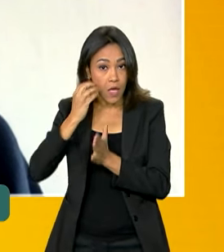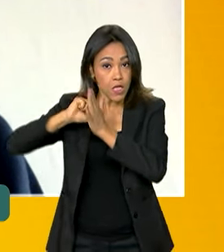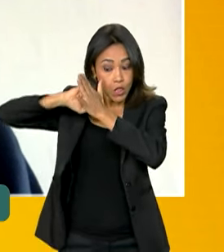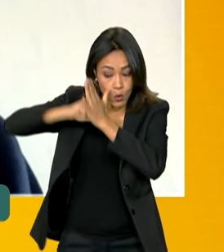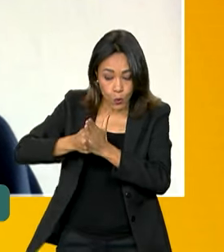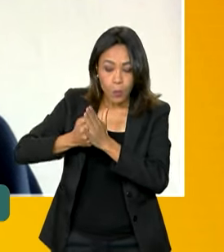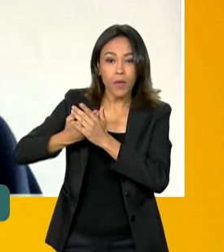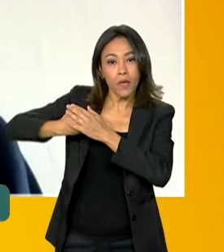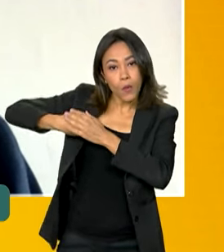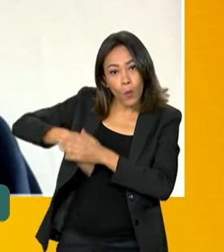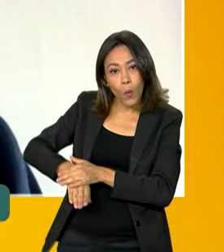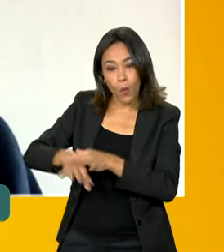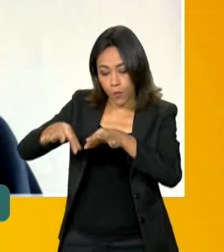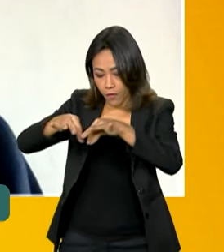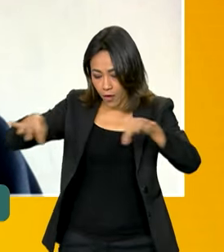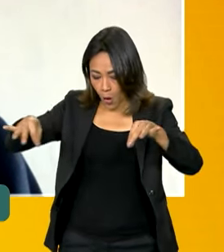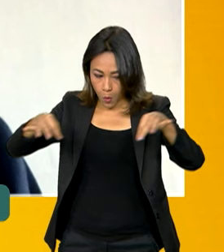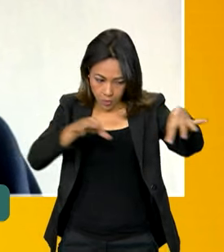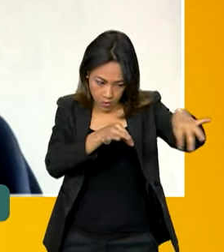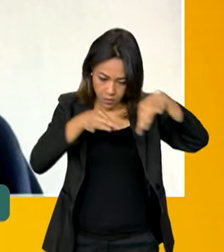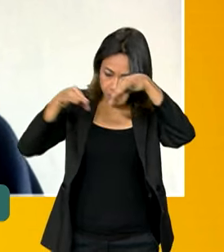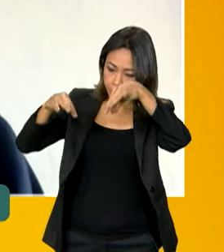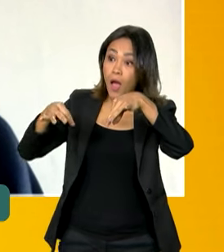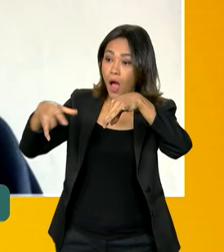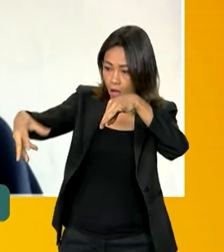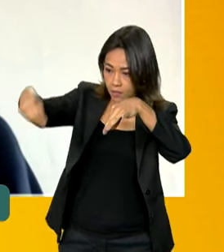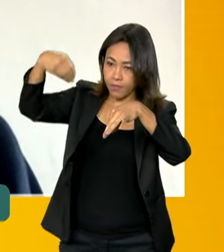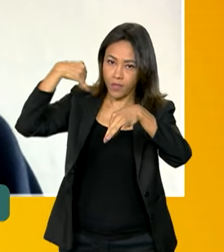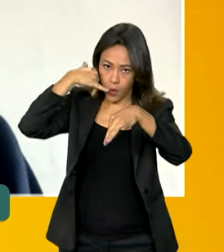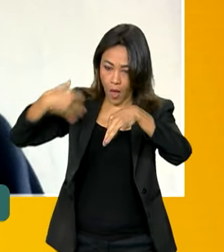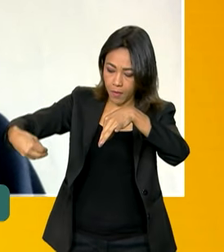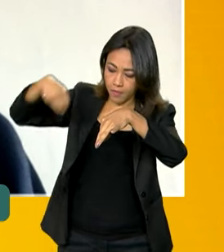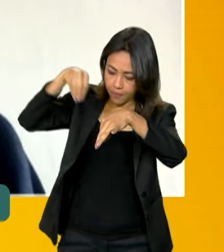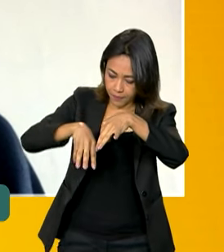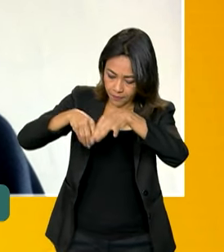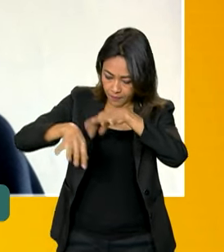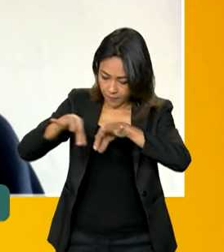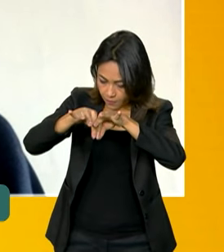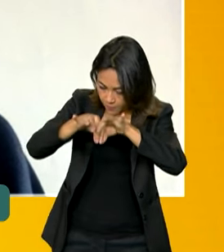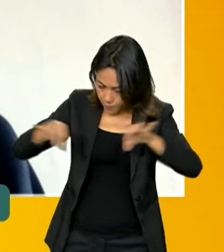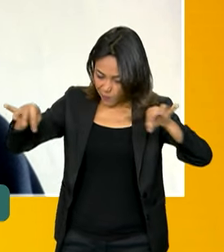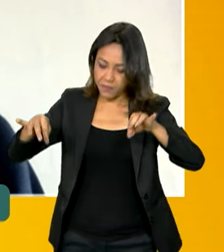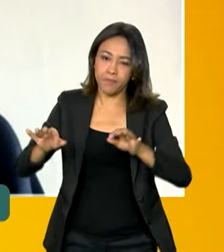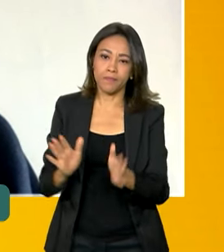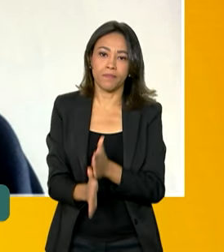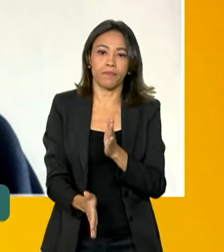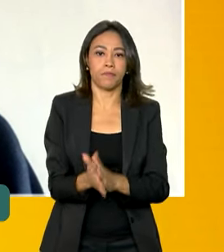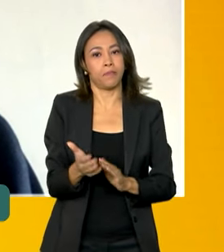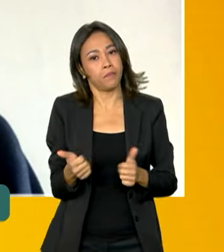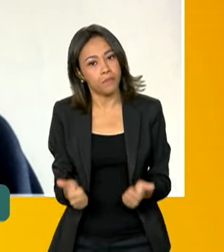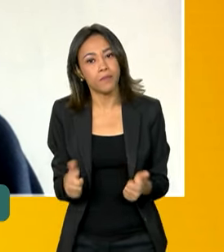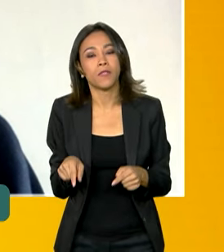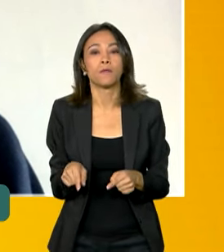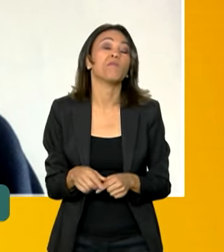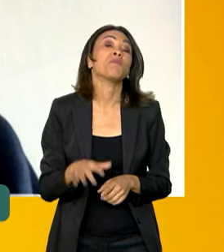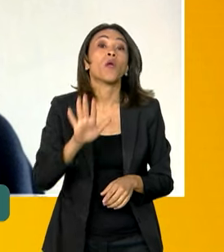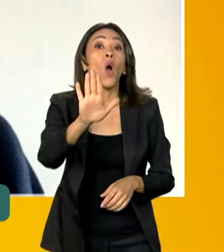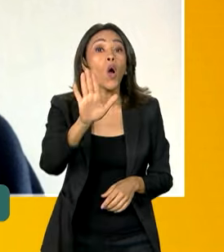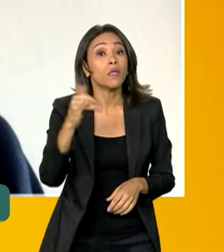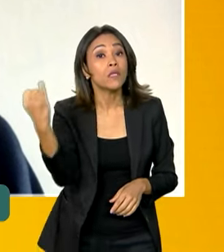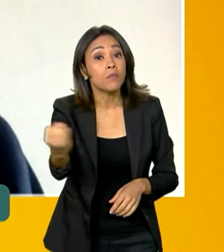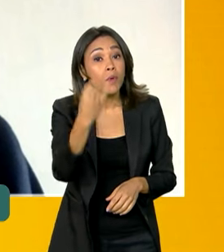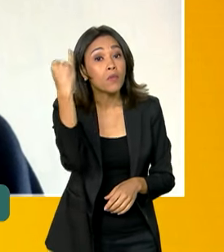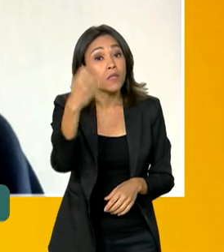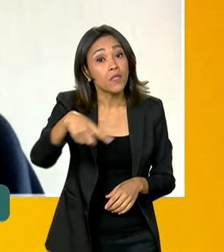guardar dentro do envelope seguro que vai ser fornecido pelos fiscais de sala. E eu tenho sempre dito, Vanessa, que é importante os candidatos levarem